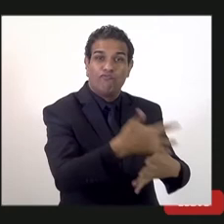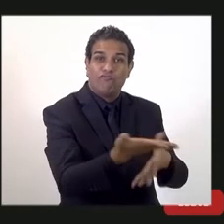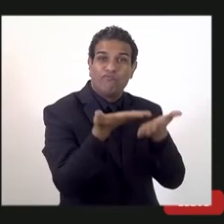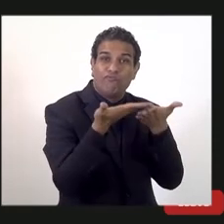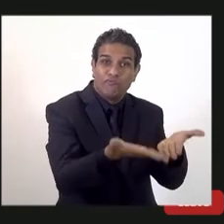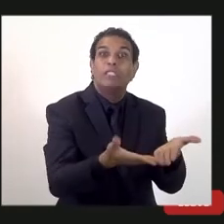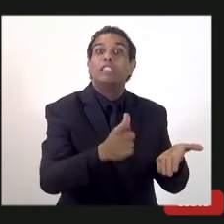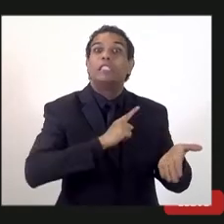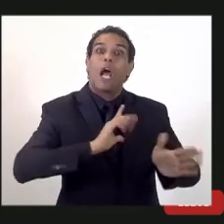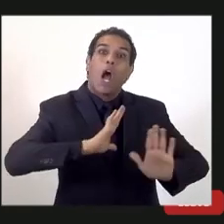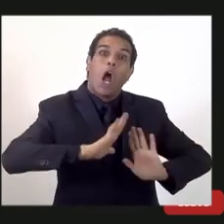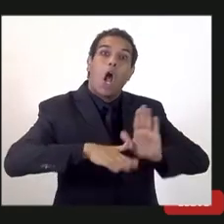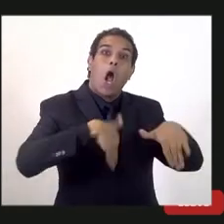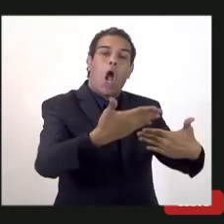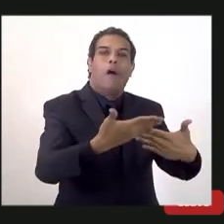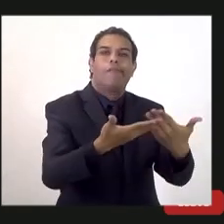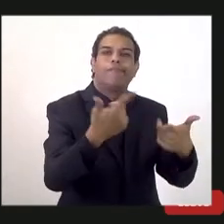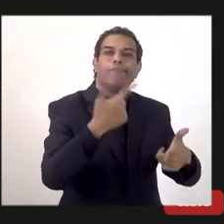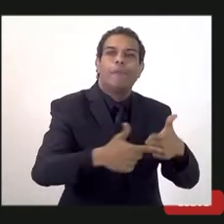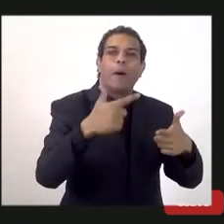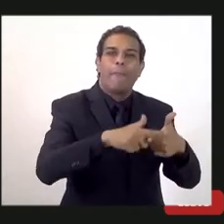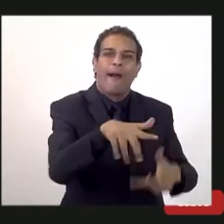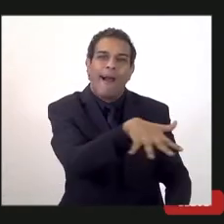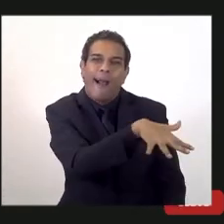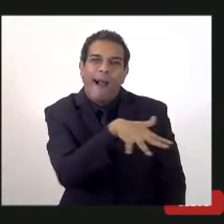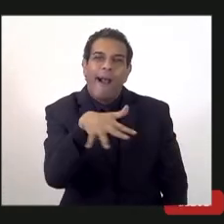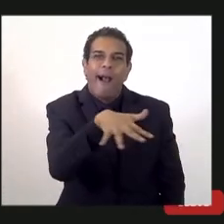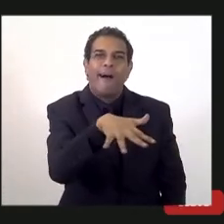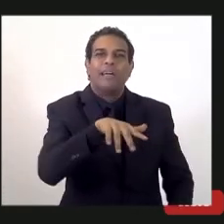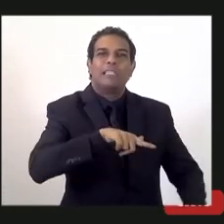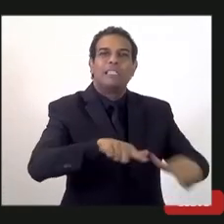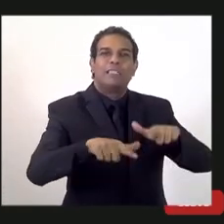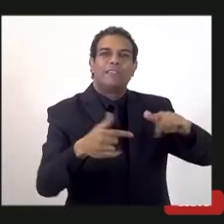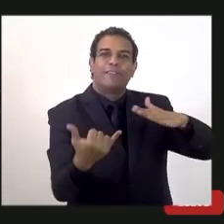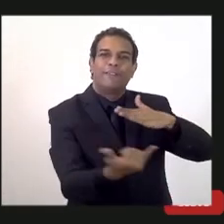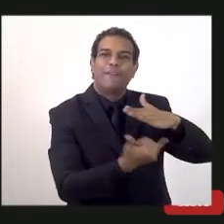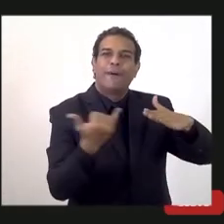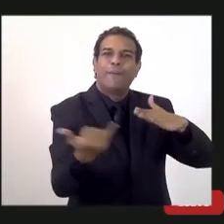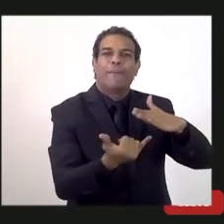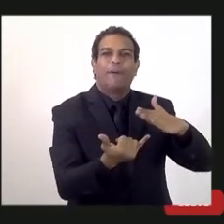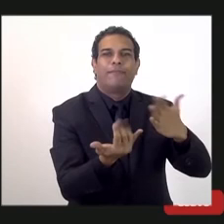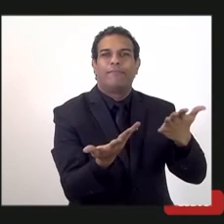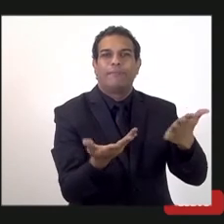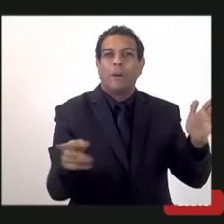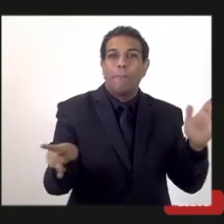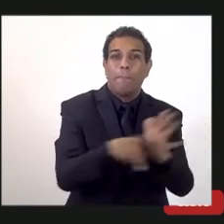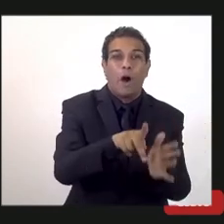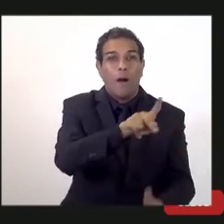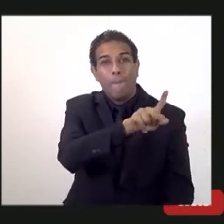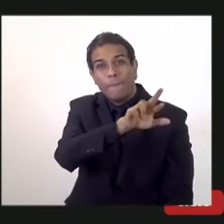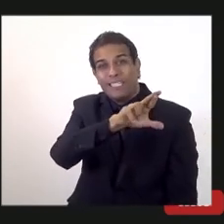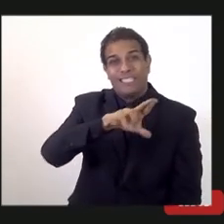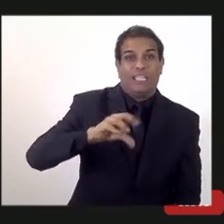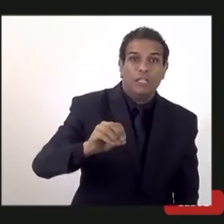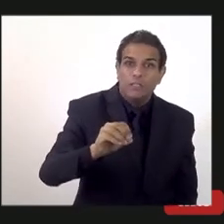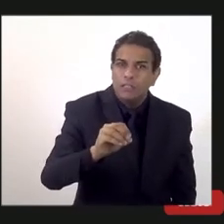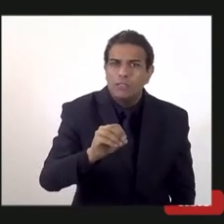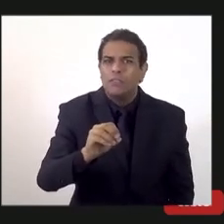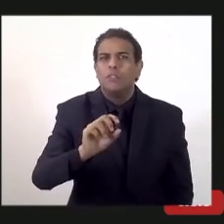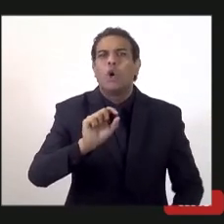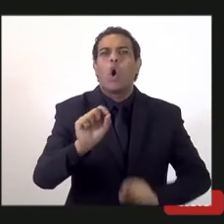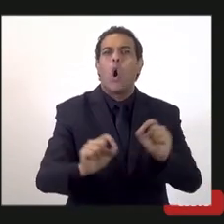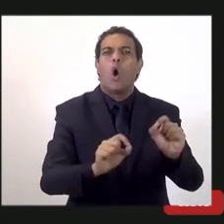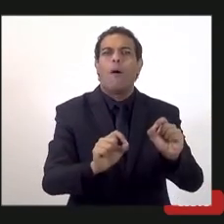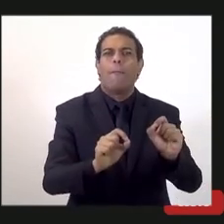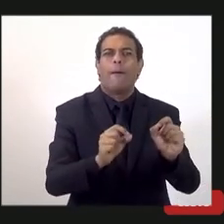um avanço do problema gerado na parte do emprego formal totalmente heterogêneo no estado como um todo e um avanço significativo da